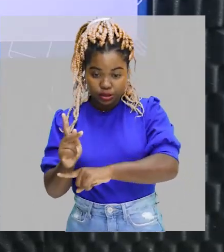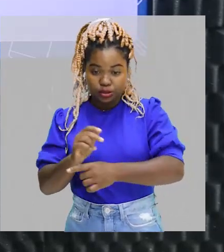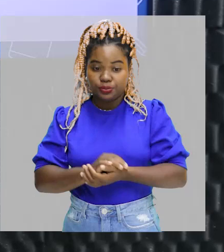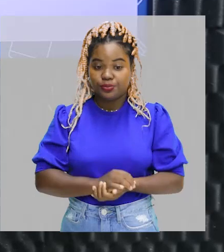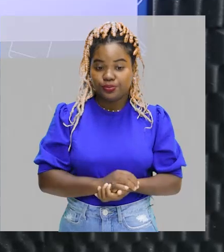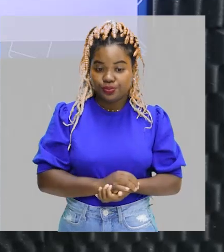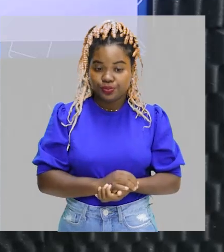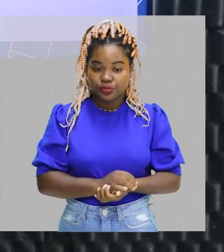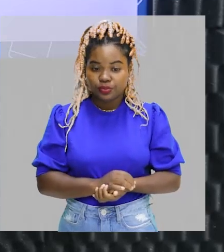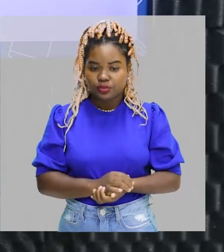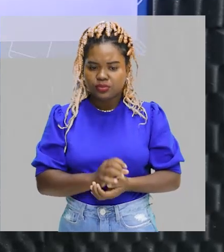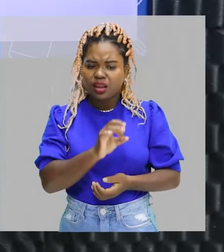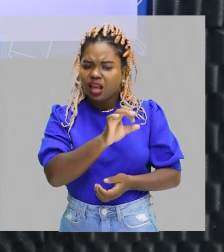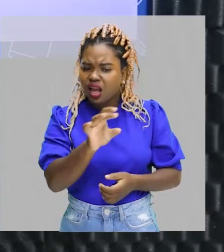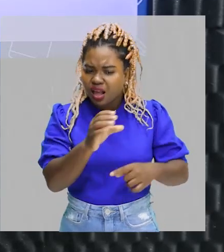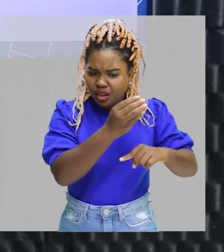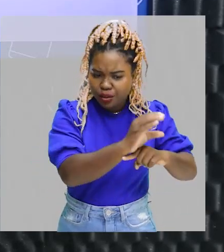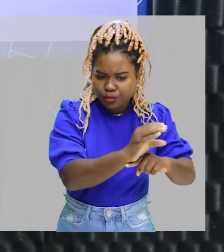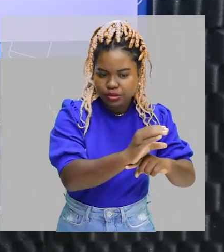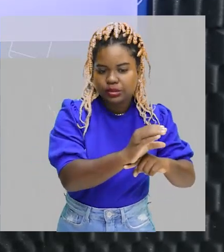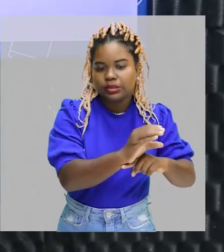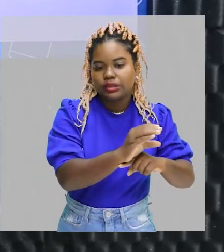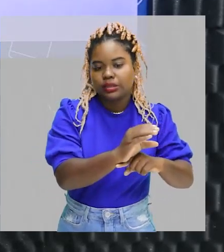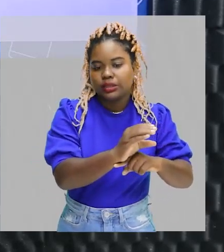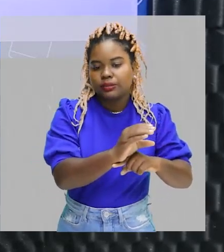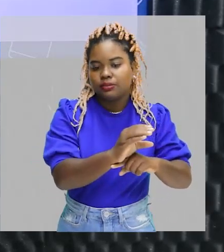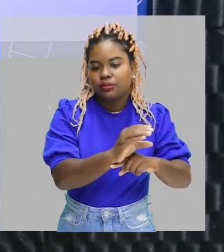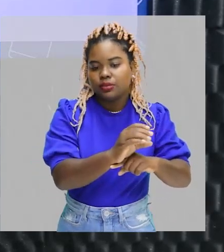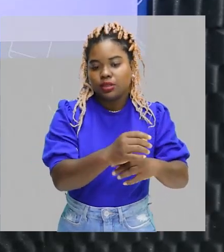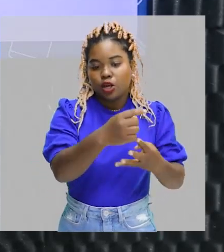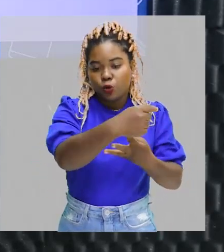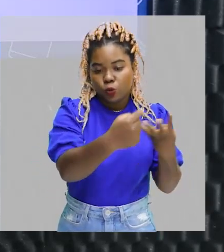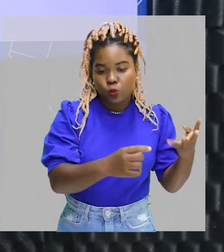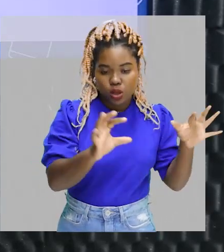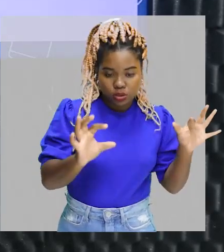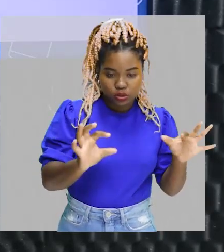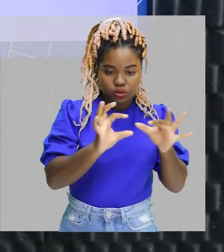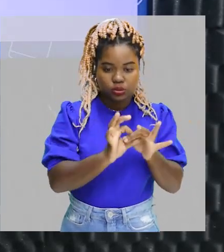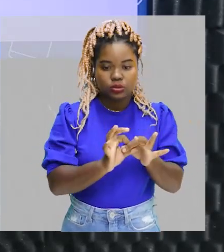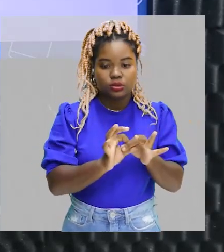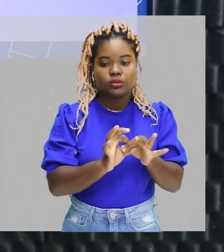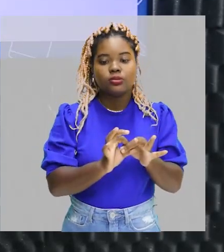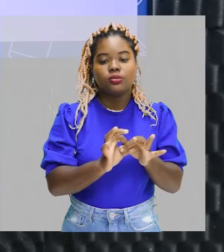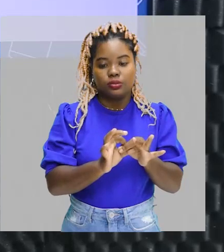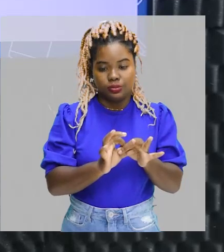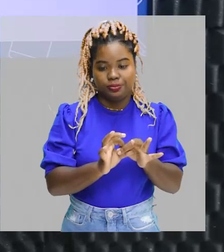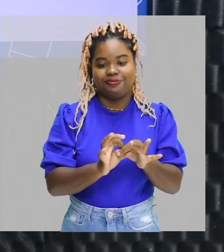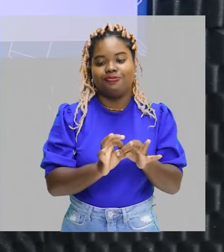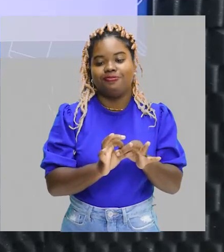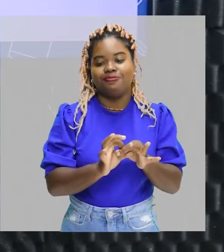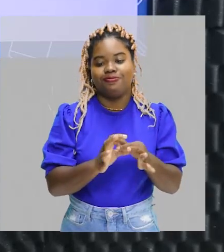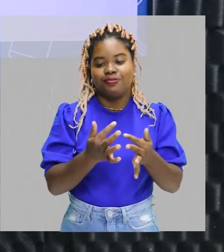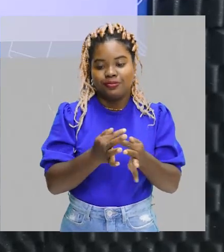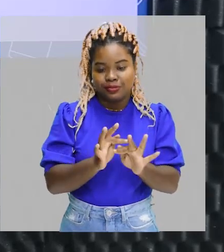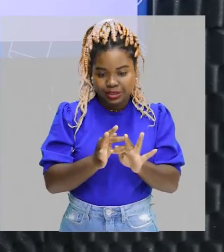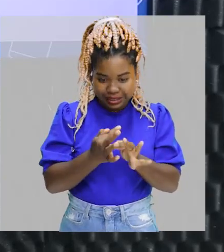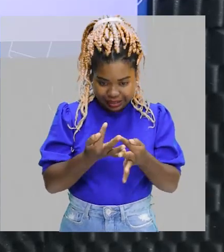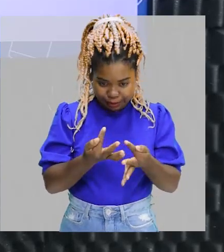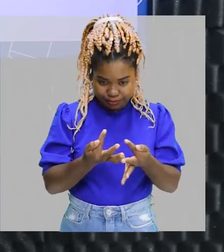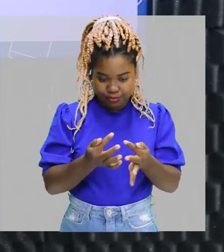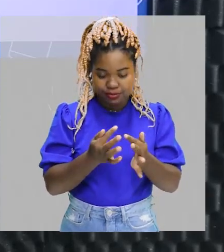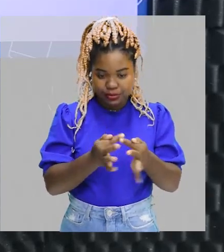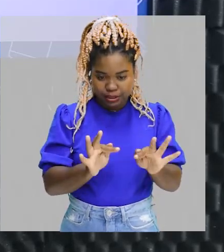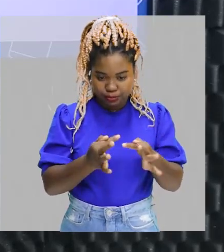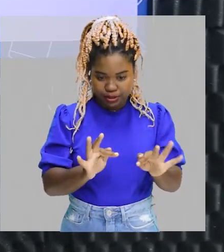certo? Cada carbono está fazendo quatro ligações covalentes, quatro ligações simples.